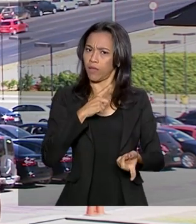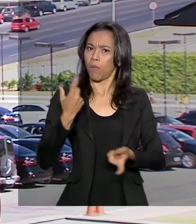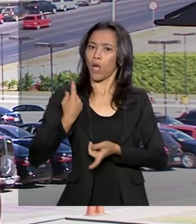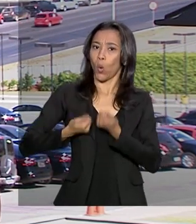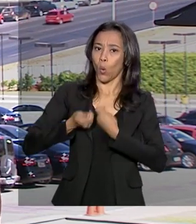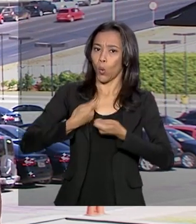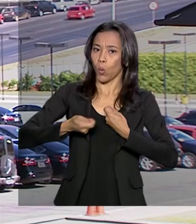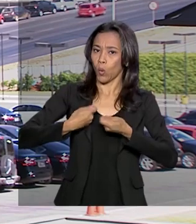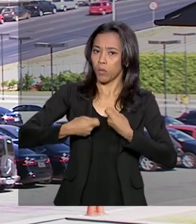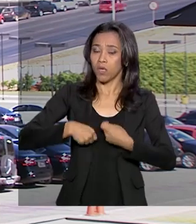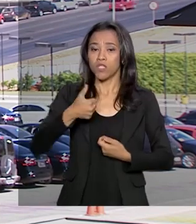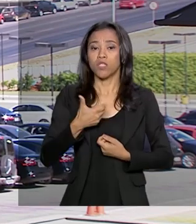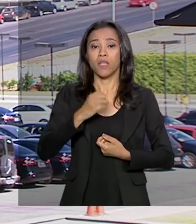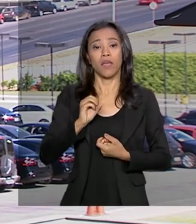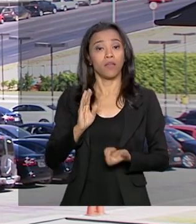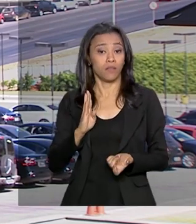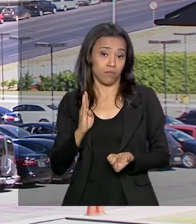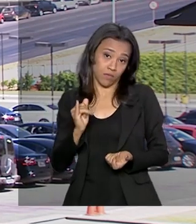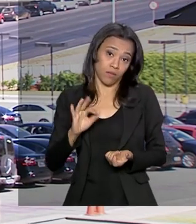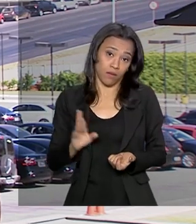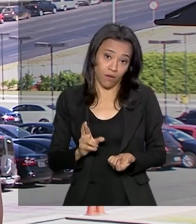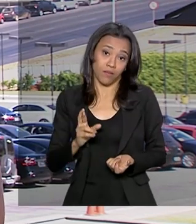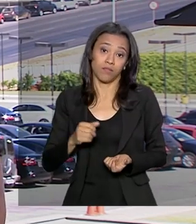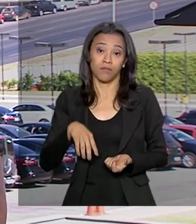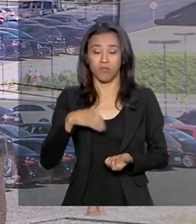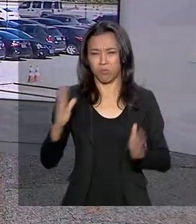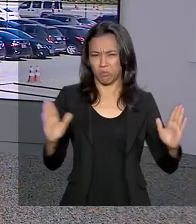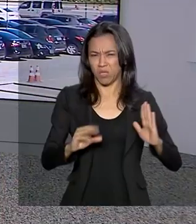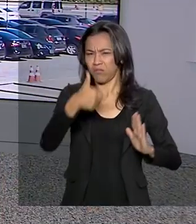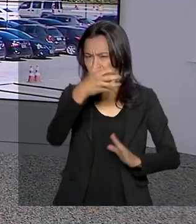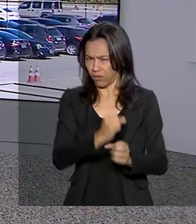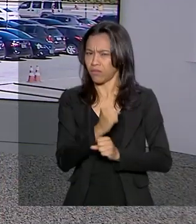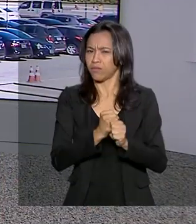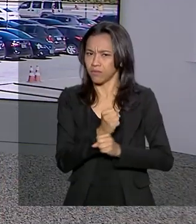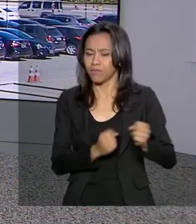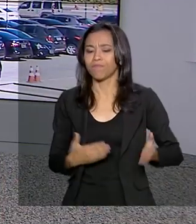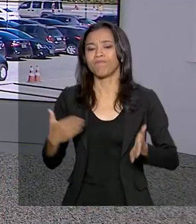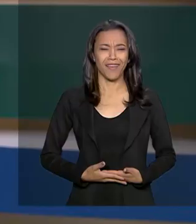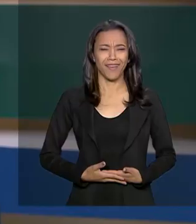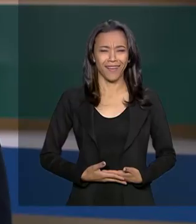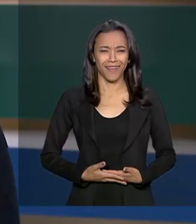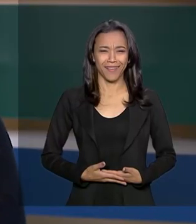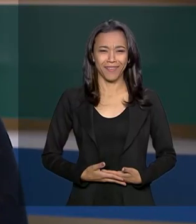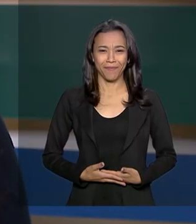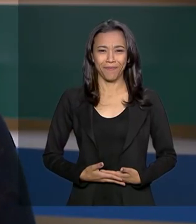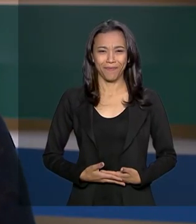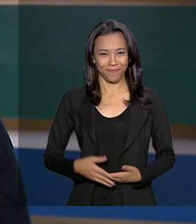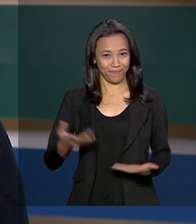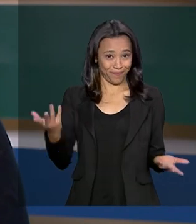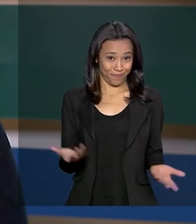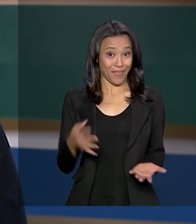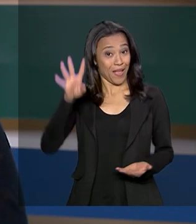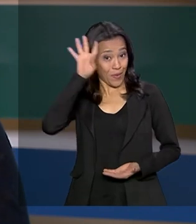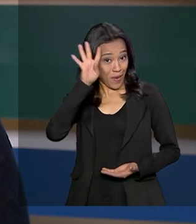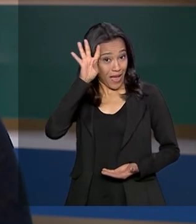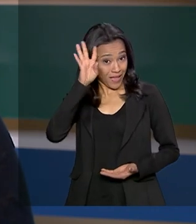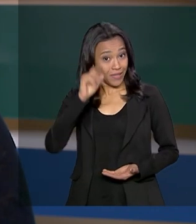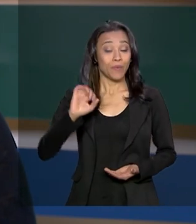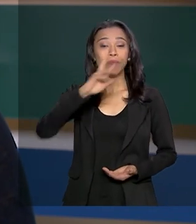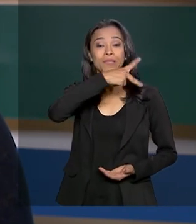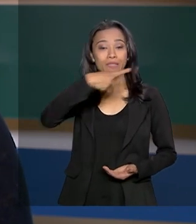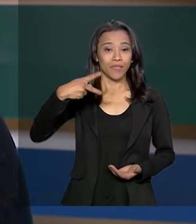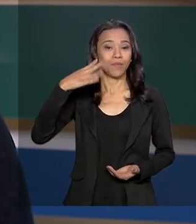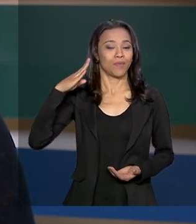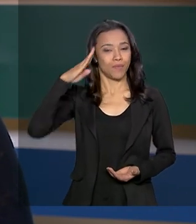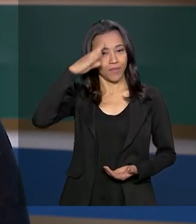bilhões de reais em uma década. Renata, volto com você. Obrigada, Selma, pelas suas informações. E nesta quarta-feira, o presidente Jair